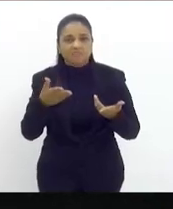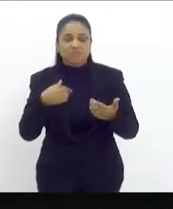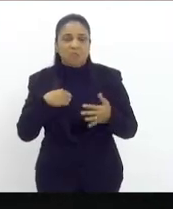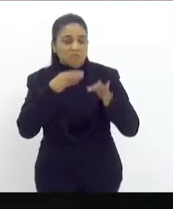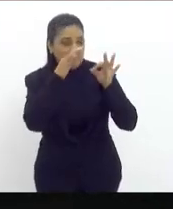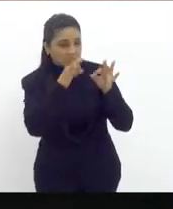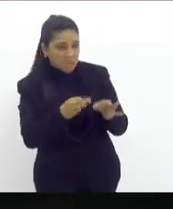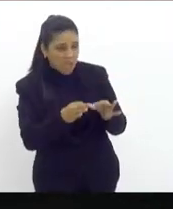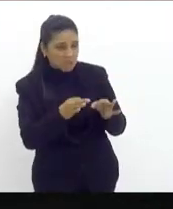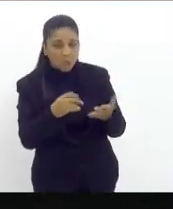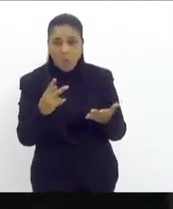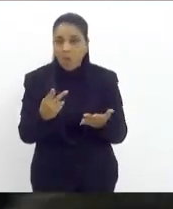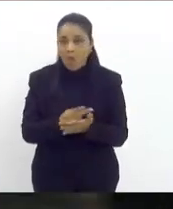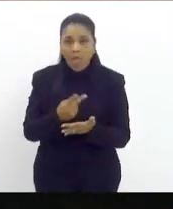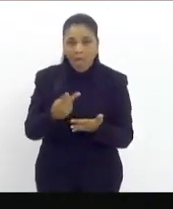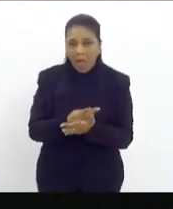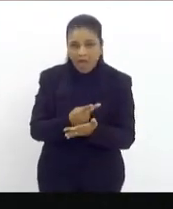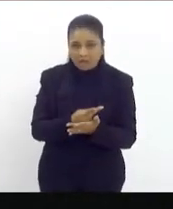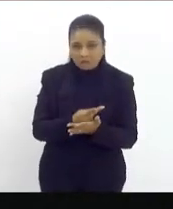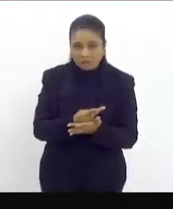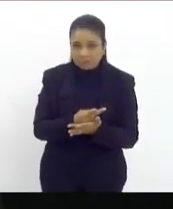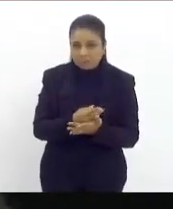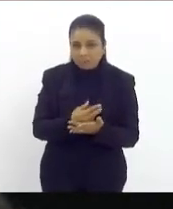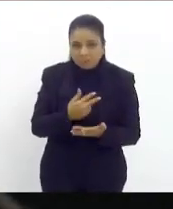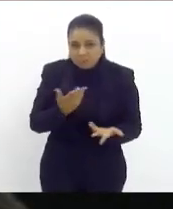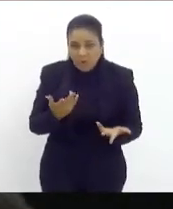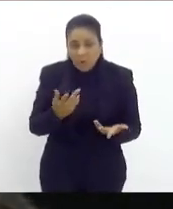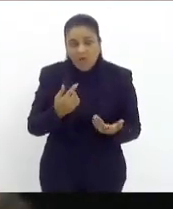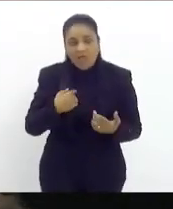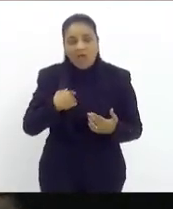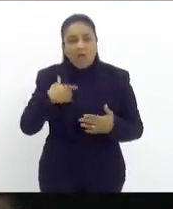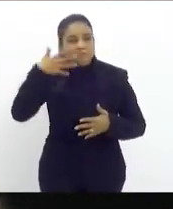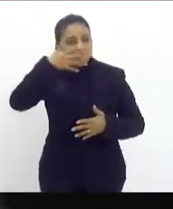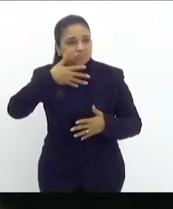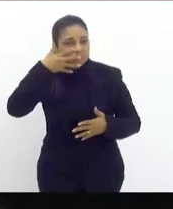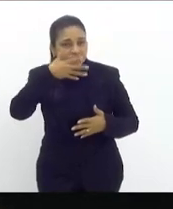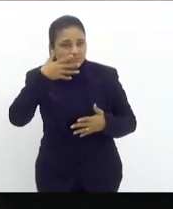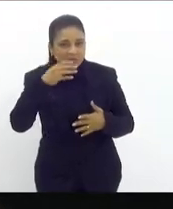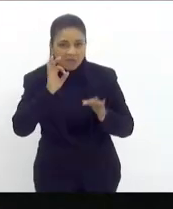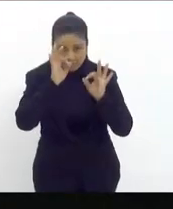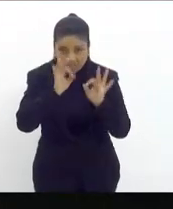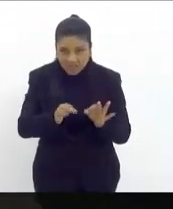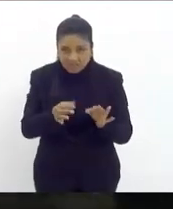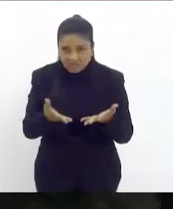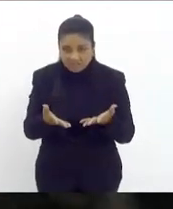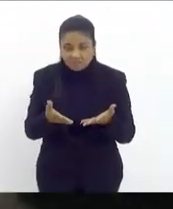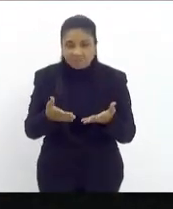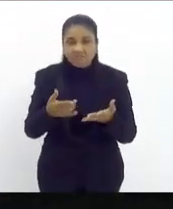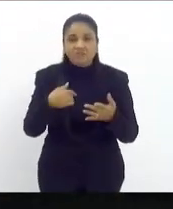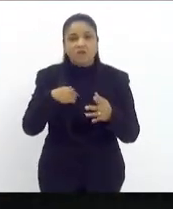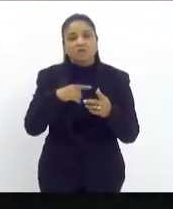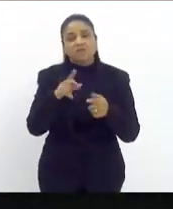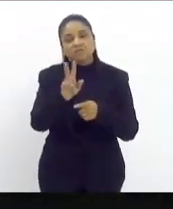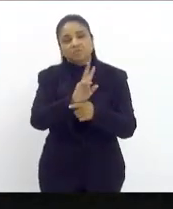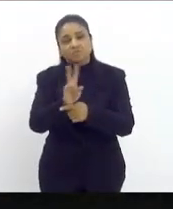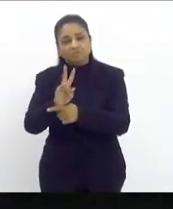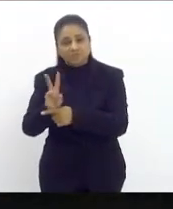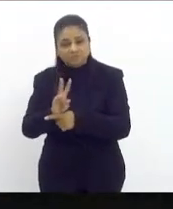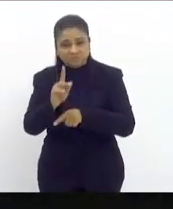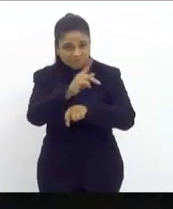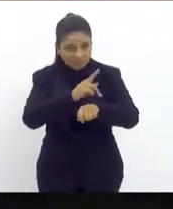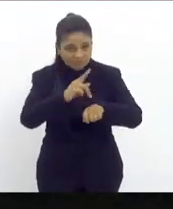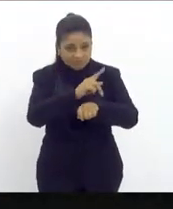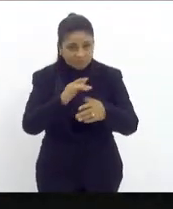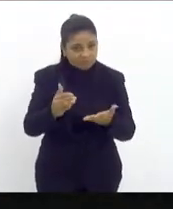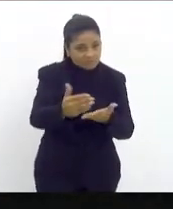errado a narrativa é o que vale mas vamos falar aqui de alguns dados da Venezuela principalmente eu gostaria de